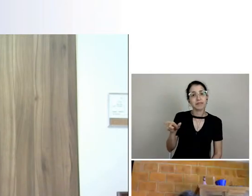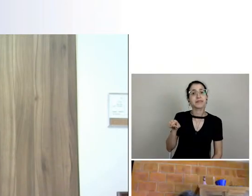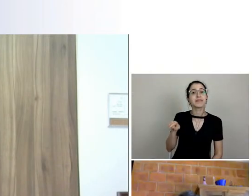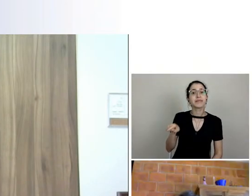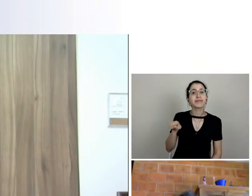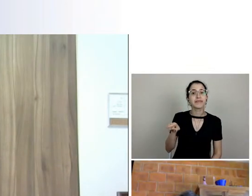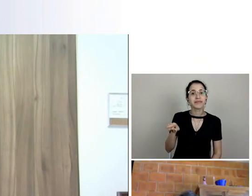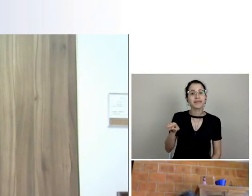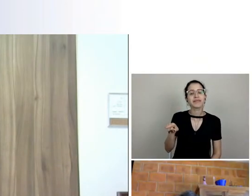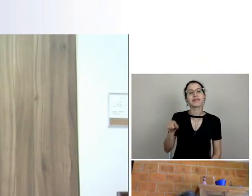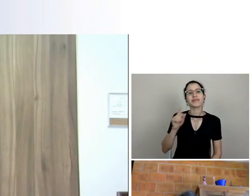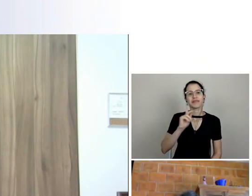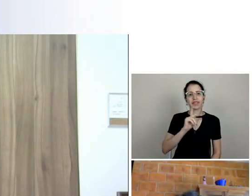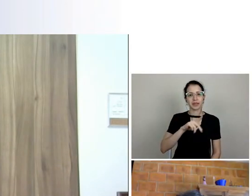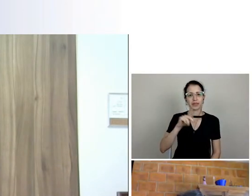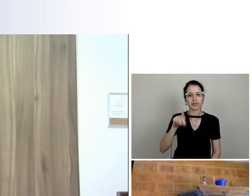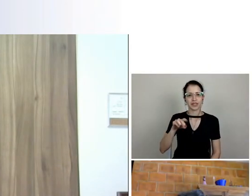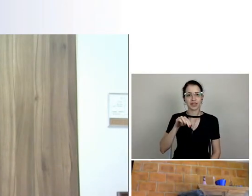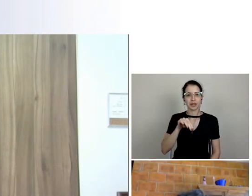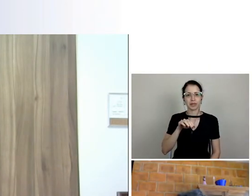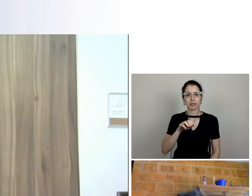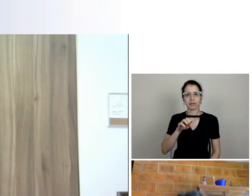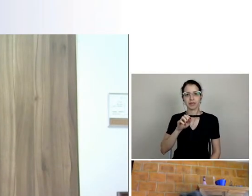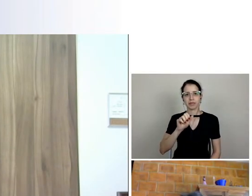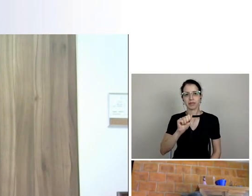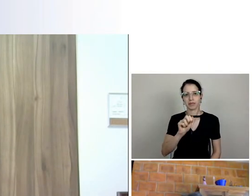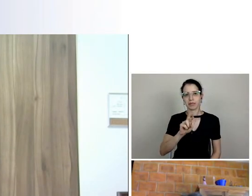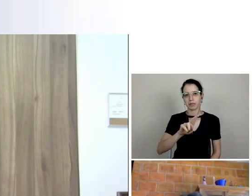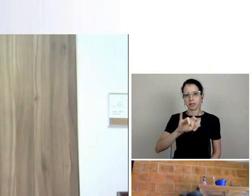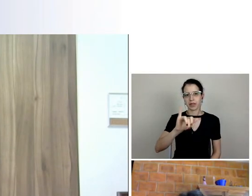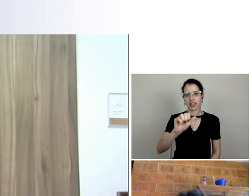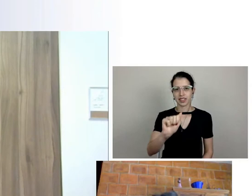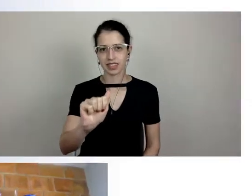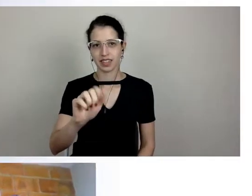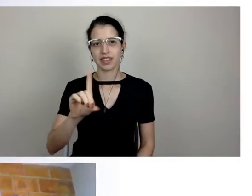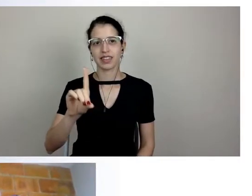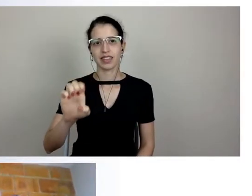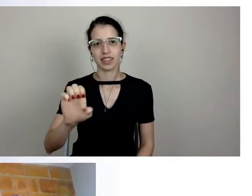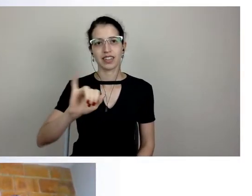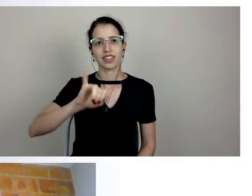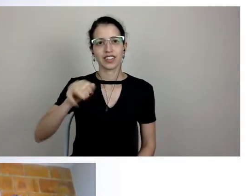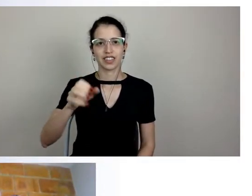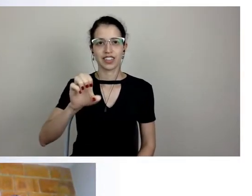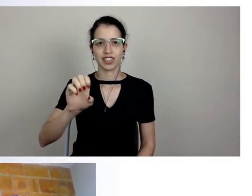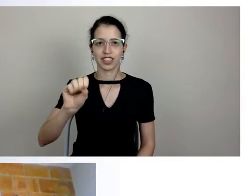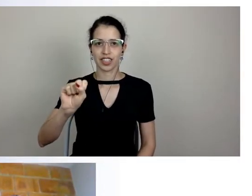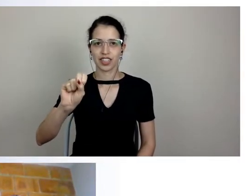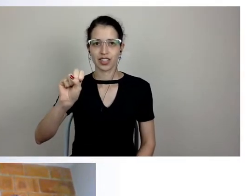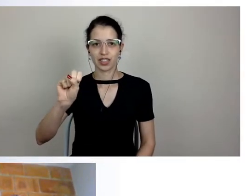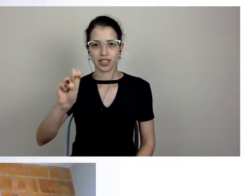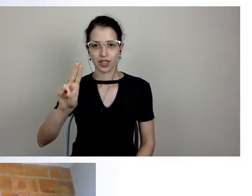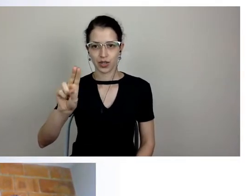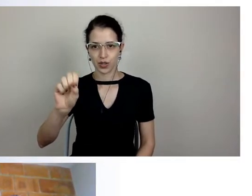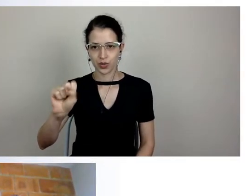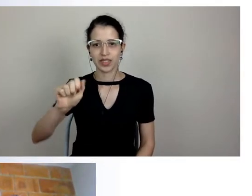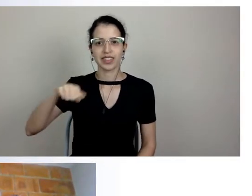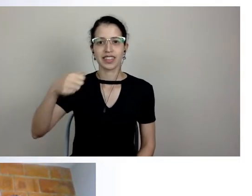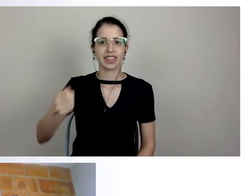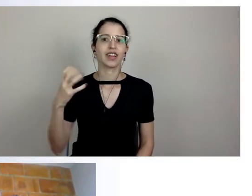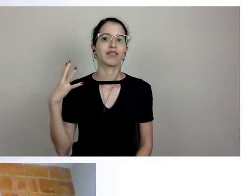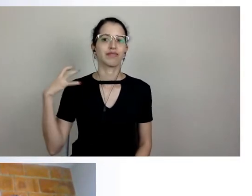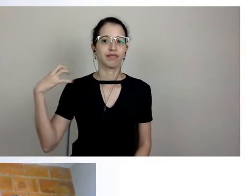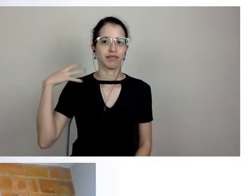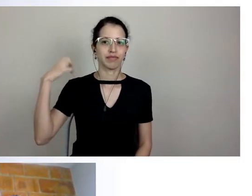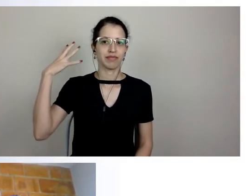São Carlos, professora Maria de Jesus Doutor dos Reis, muito boa tarde, Jesus, muito obrigada por estar aqui